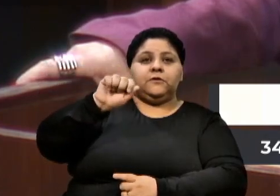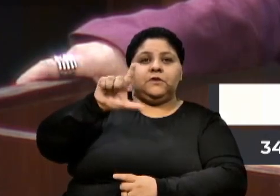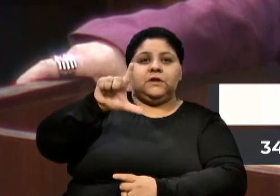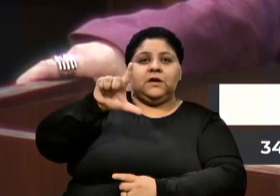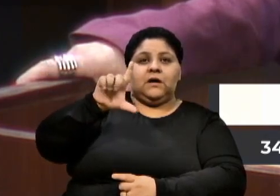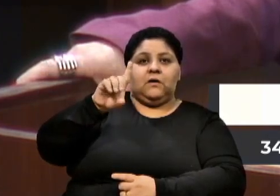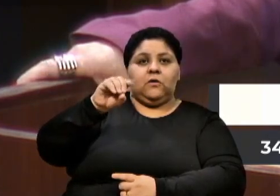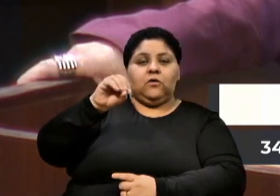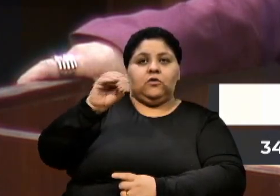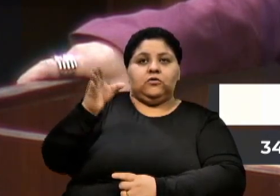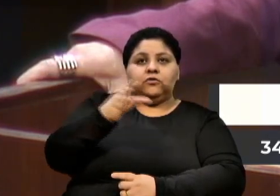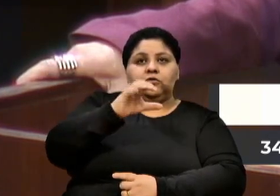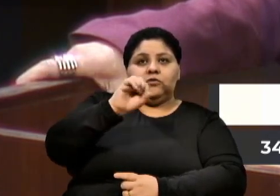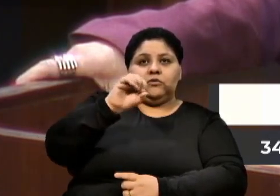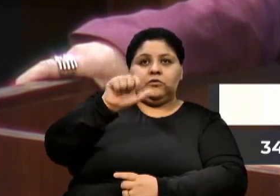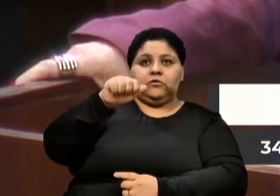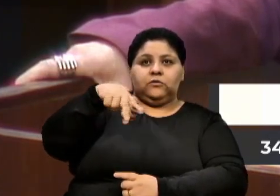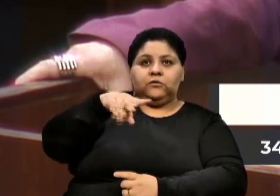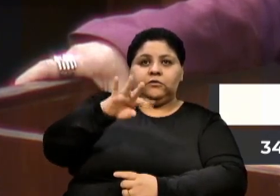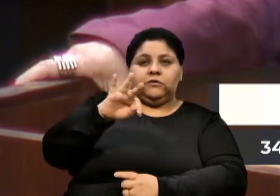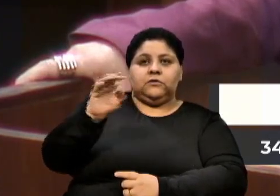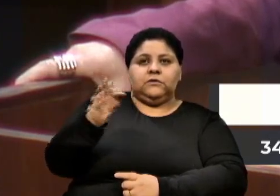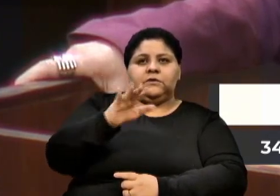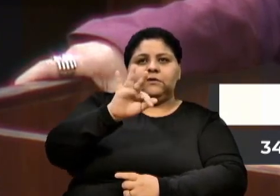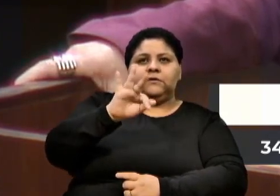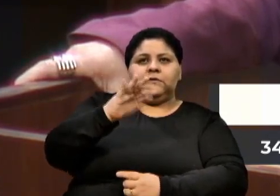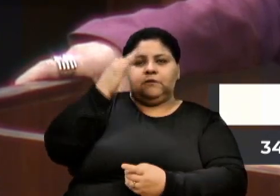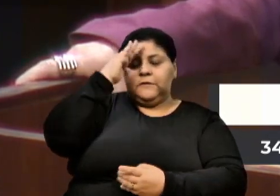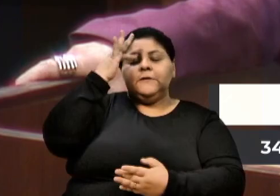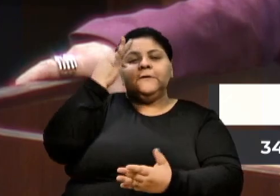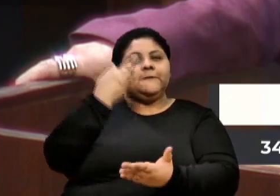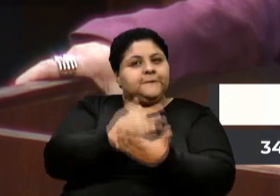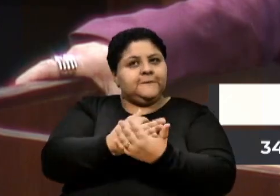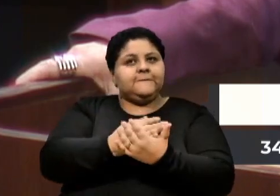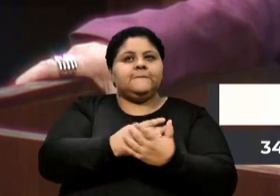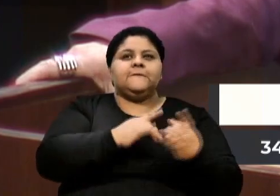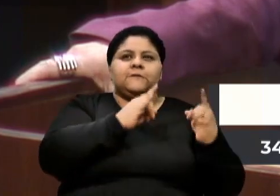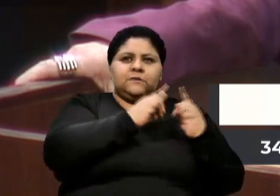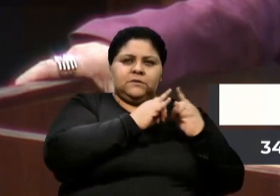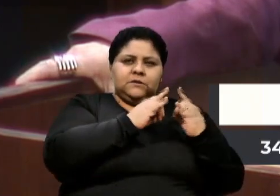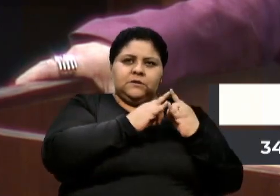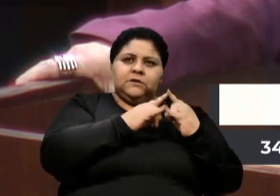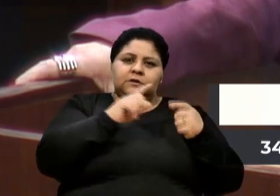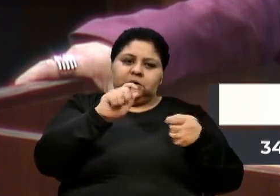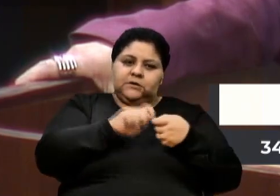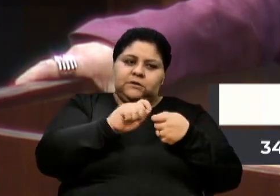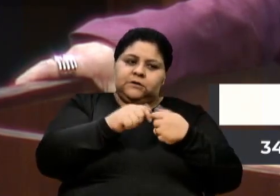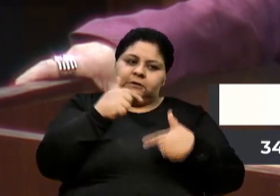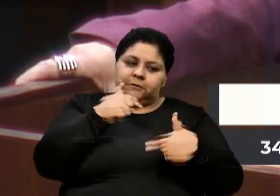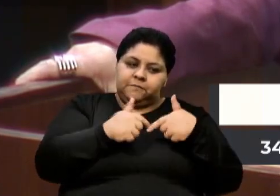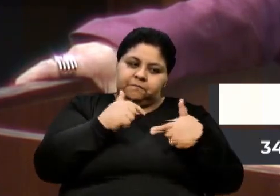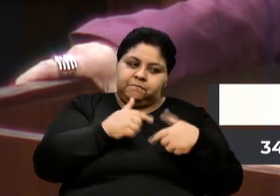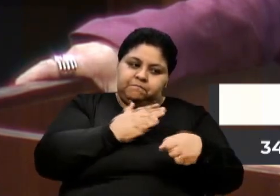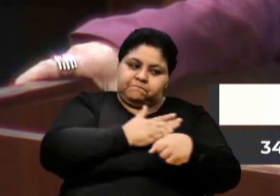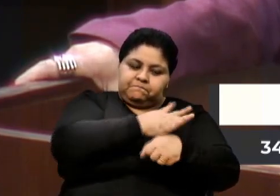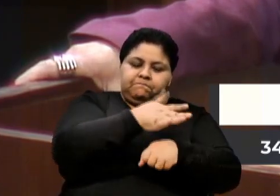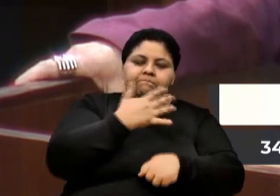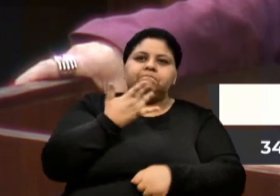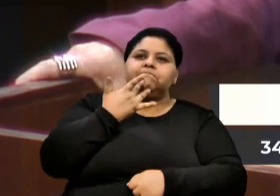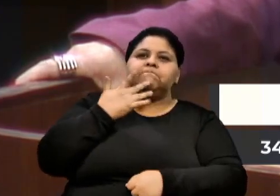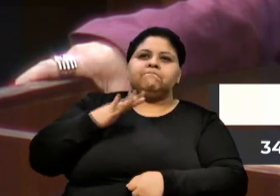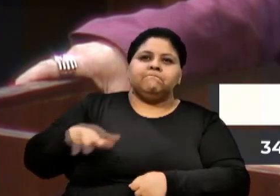uma entidade aqui que faz muito trabalho nessa parte de crianças, de